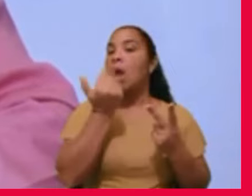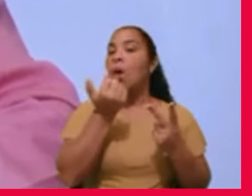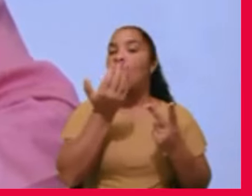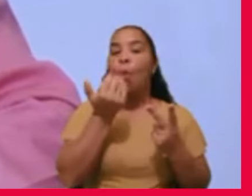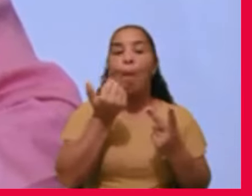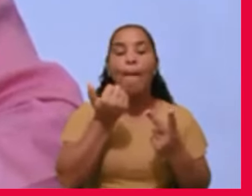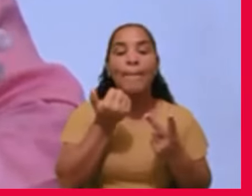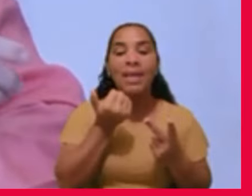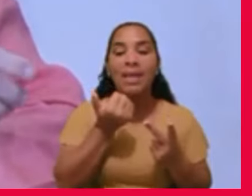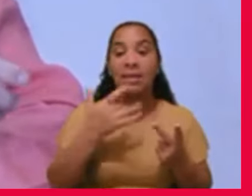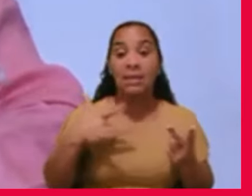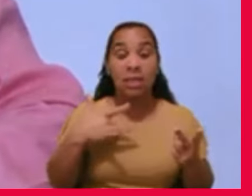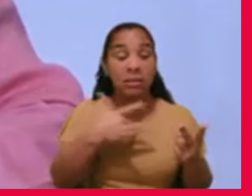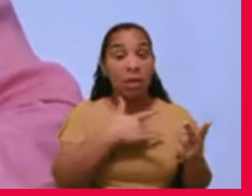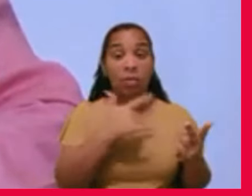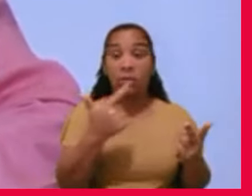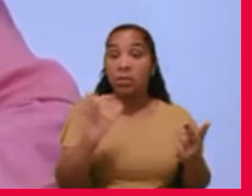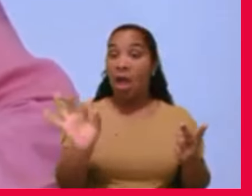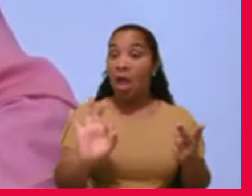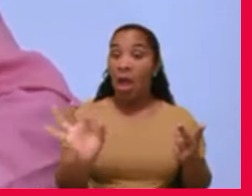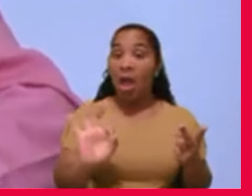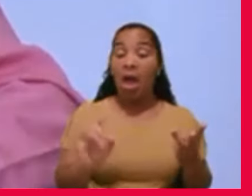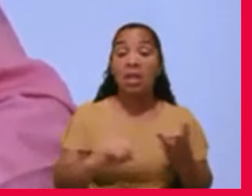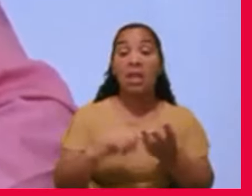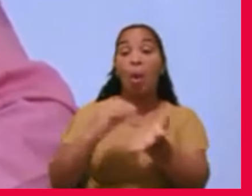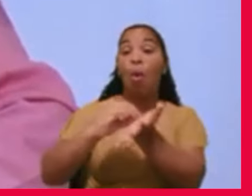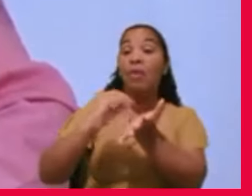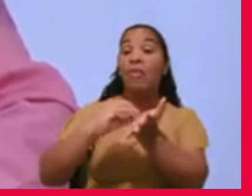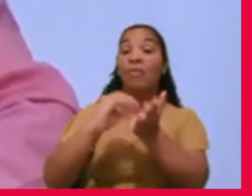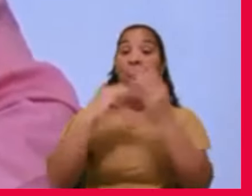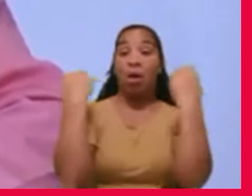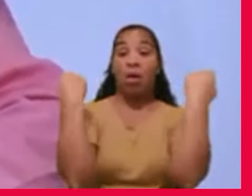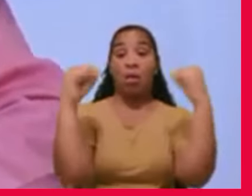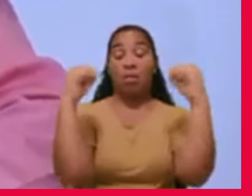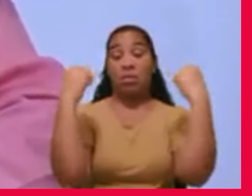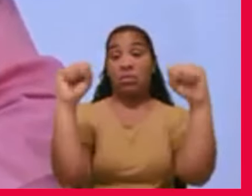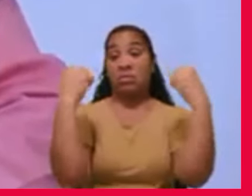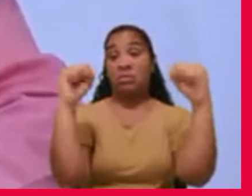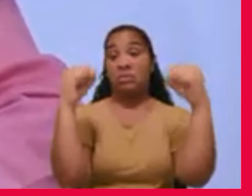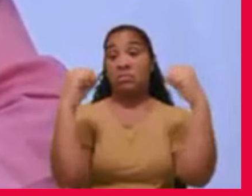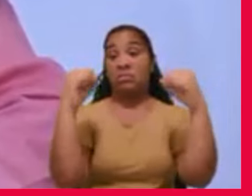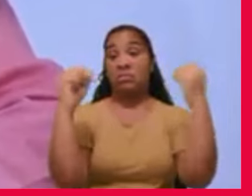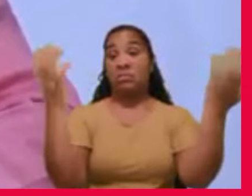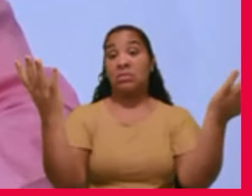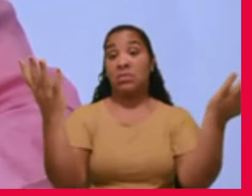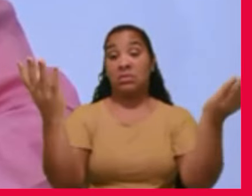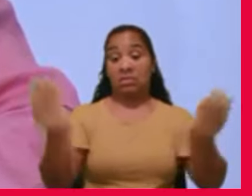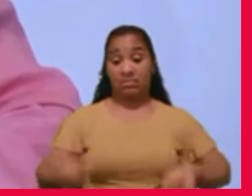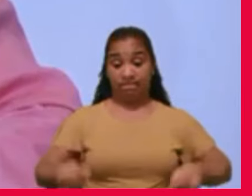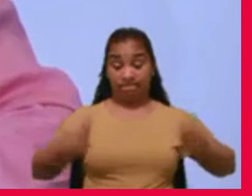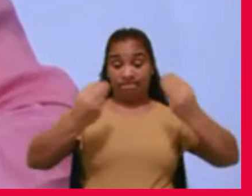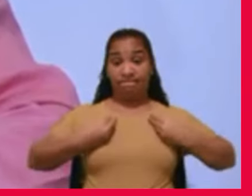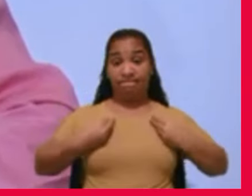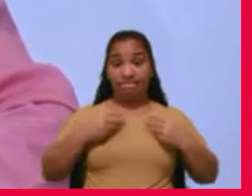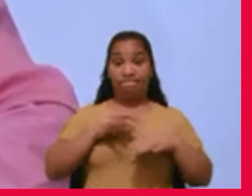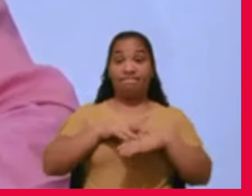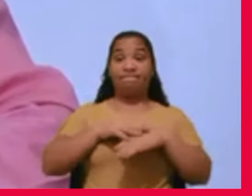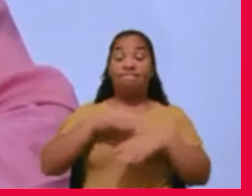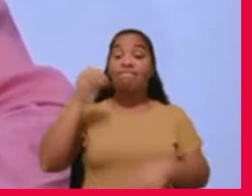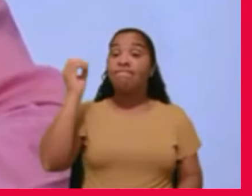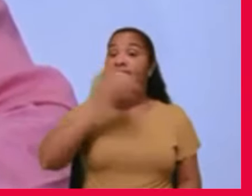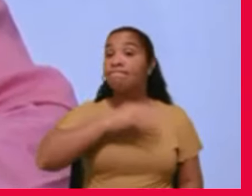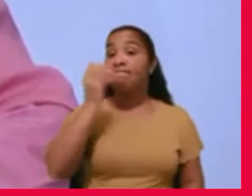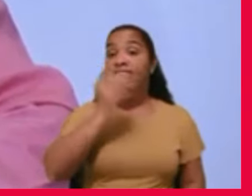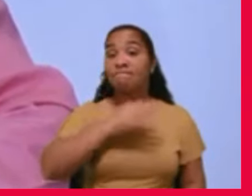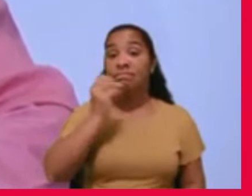ou deixamos de fazer exercício, isso ou aquilo, e nós continuamos brutos. Daí nós